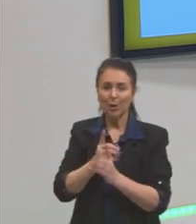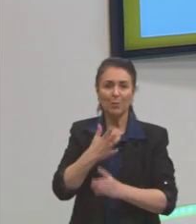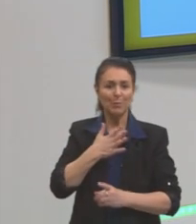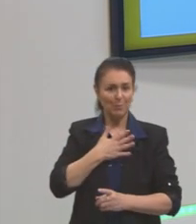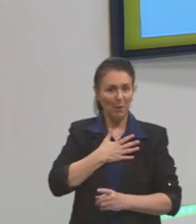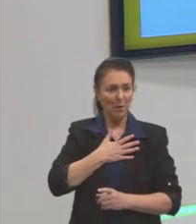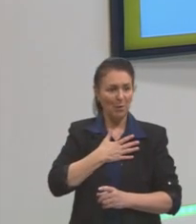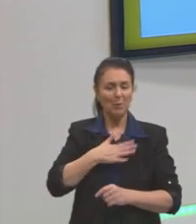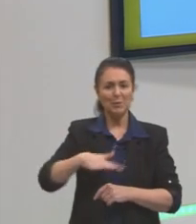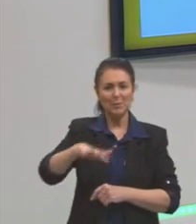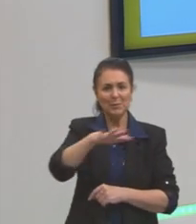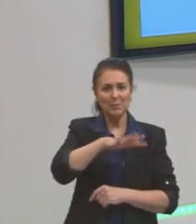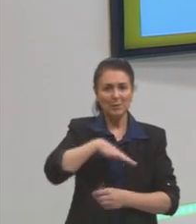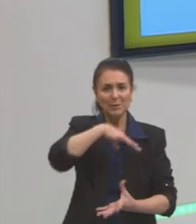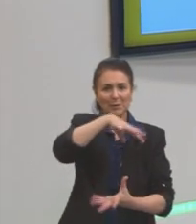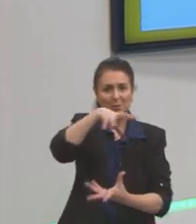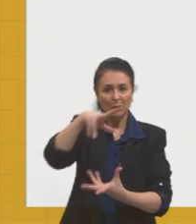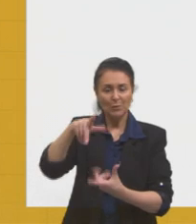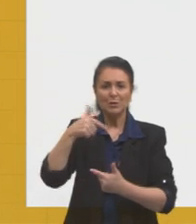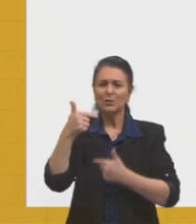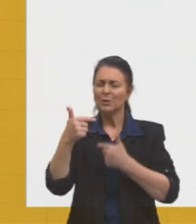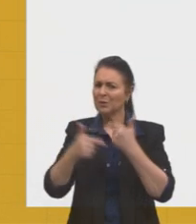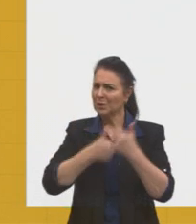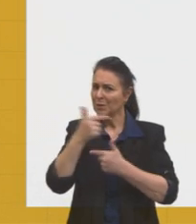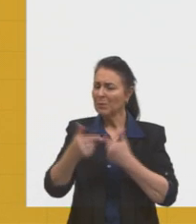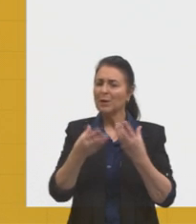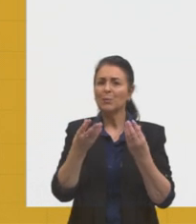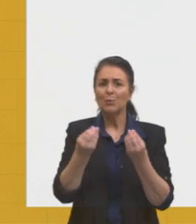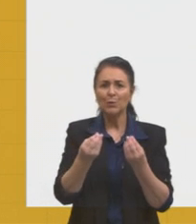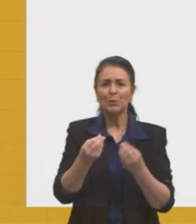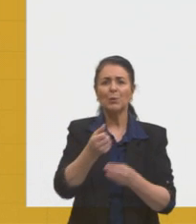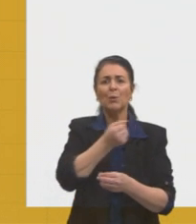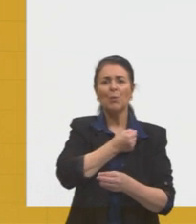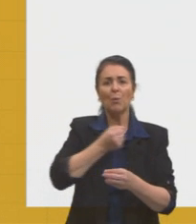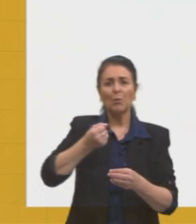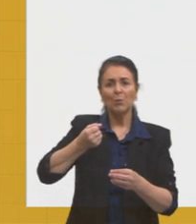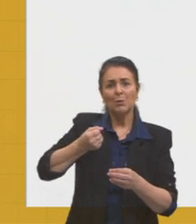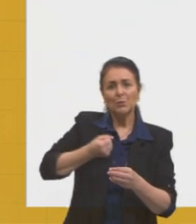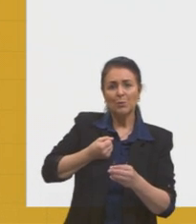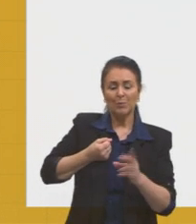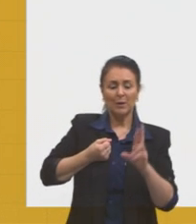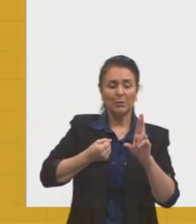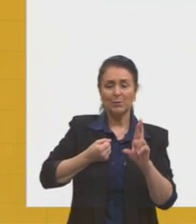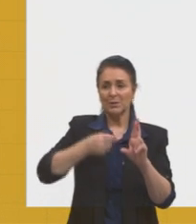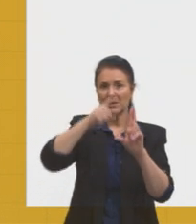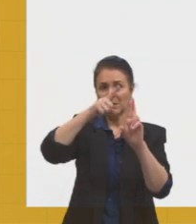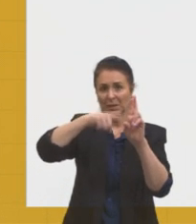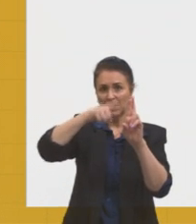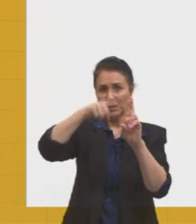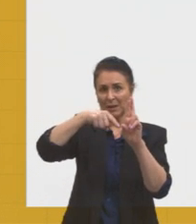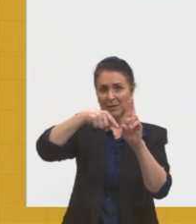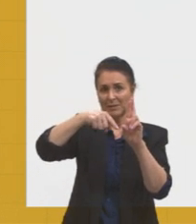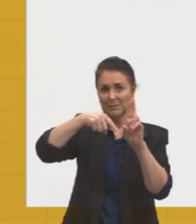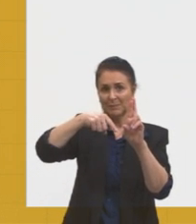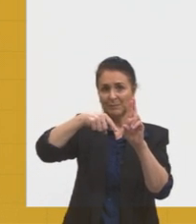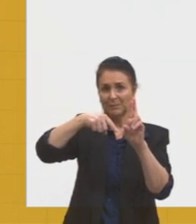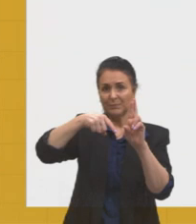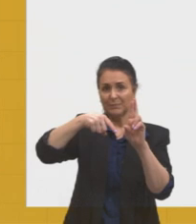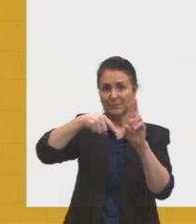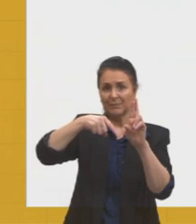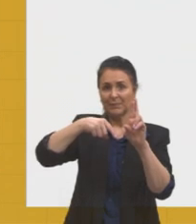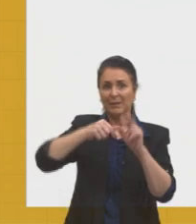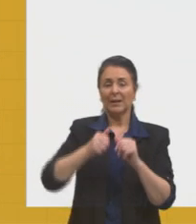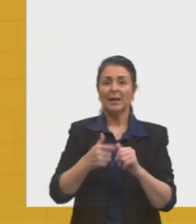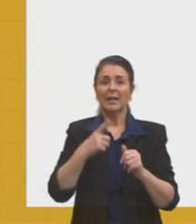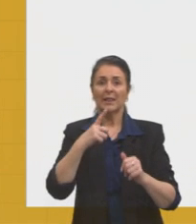Primeiro que a gente trabalha muito com a relação de números reais, estão sempre associados a esse tipo de conhecimento, de